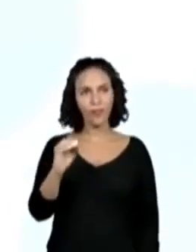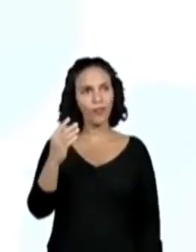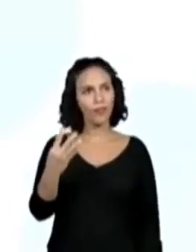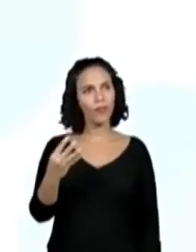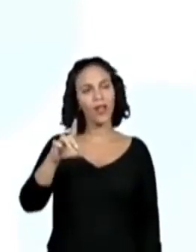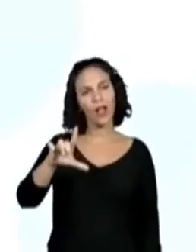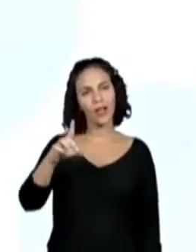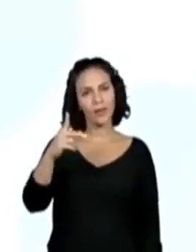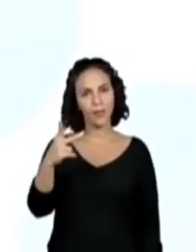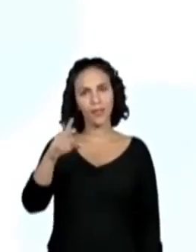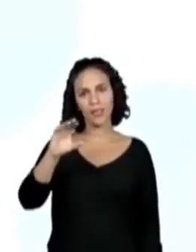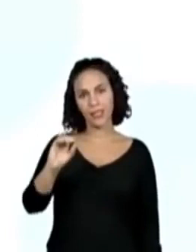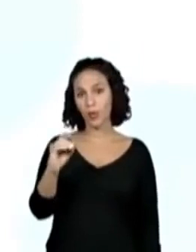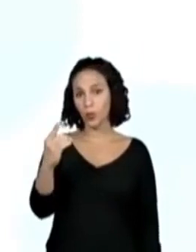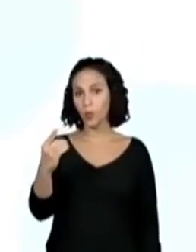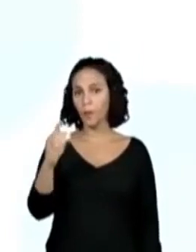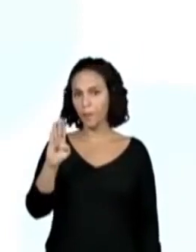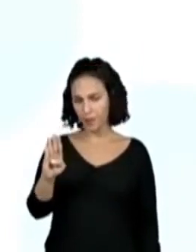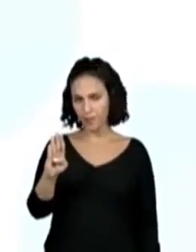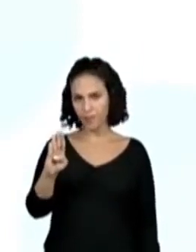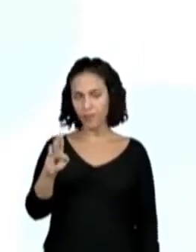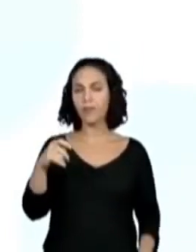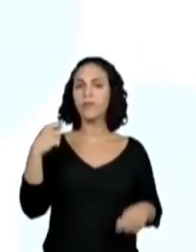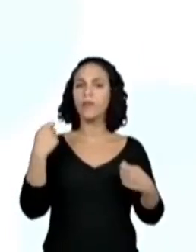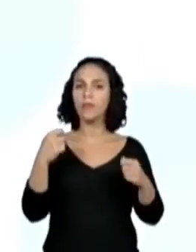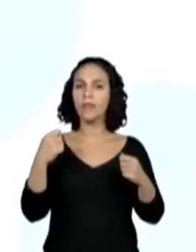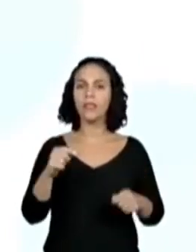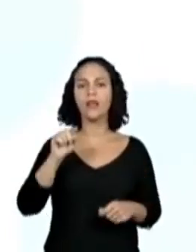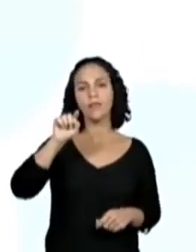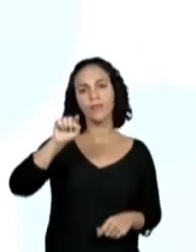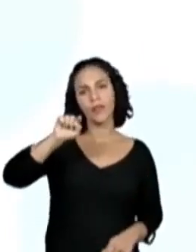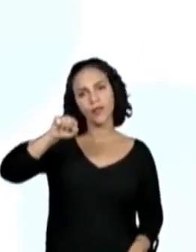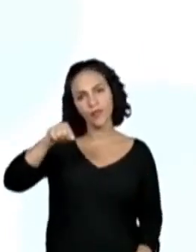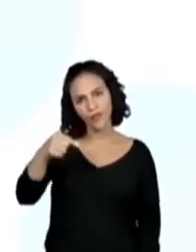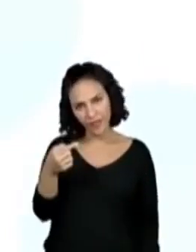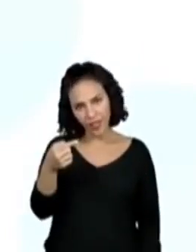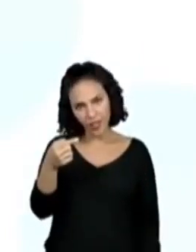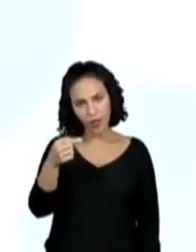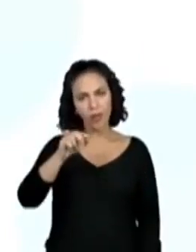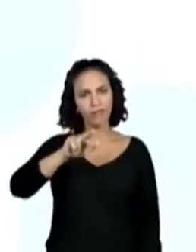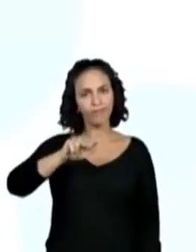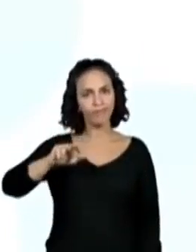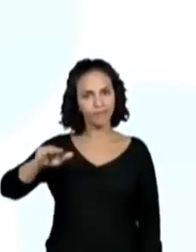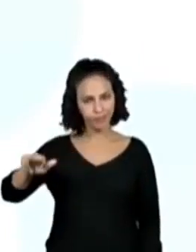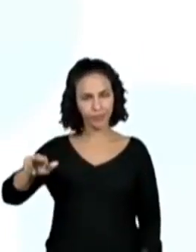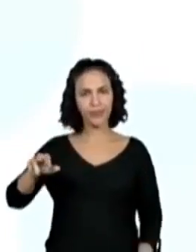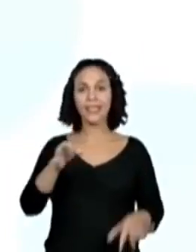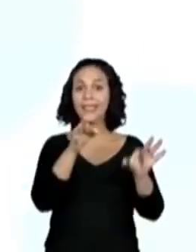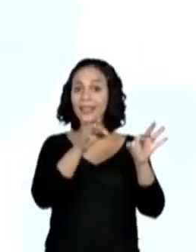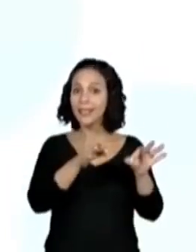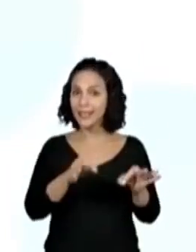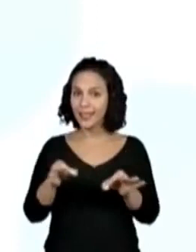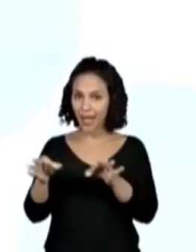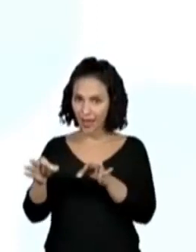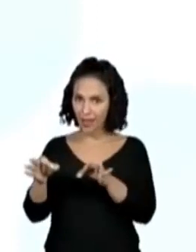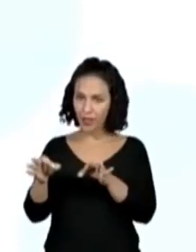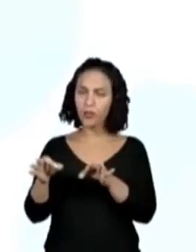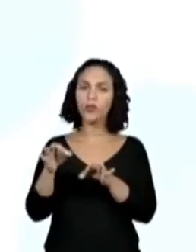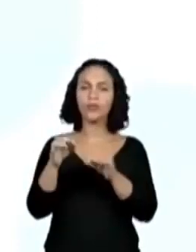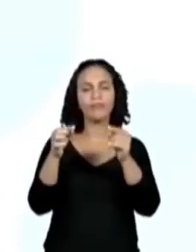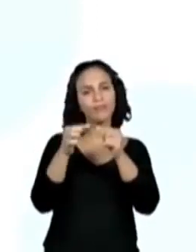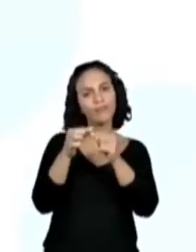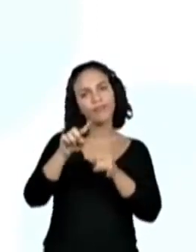EF04LP01B. Pontuar corretamente textos usando o ponto final, ponto de exclamação, ponto de